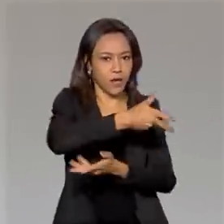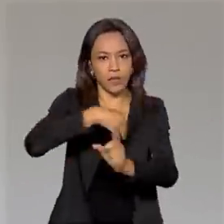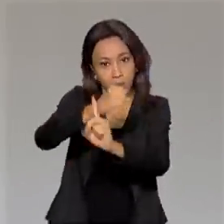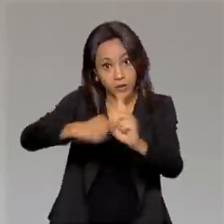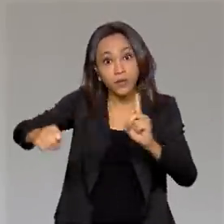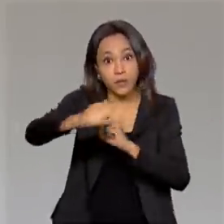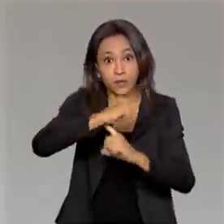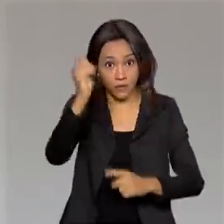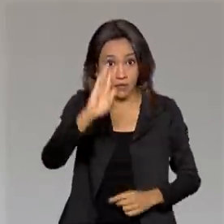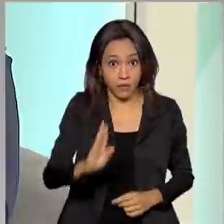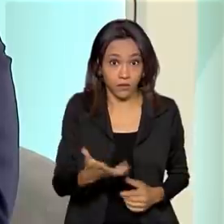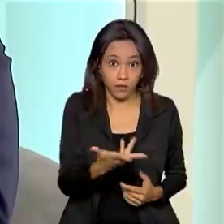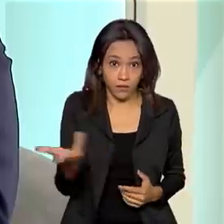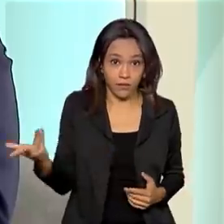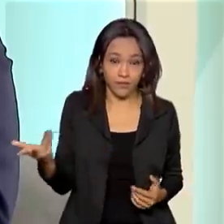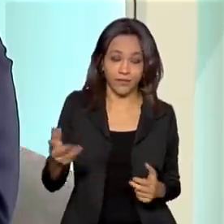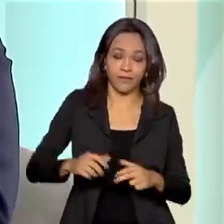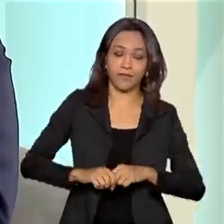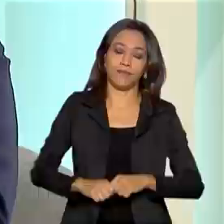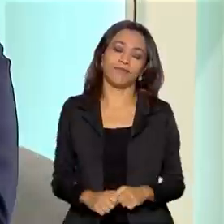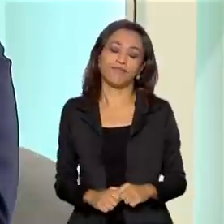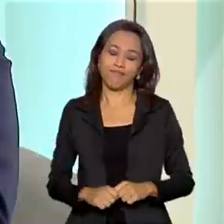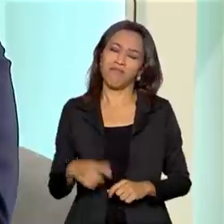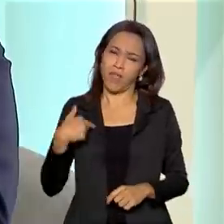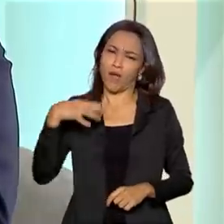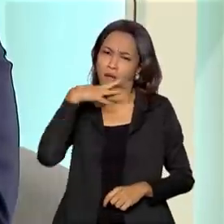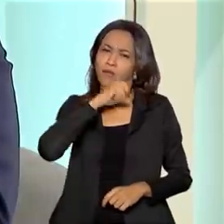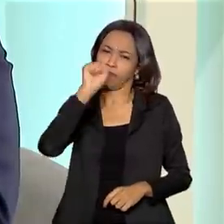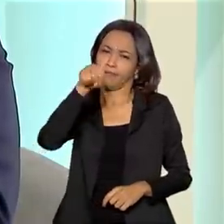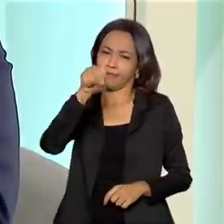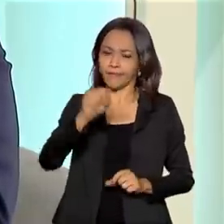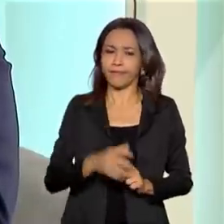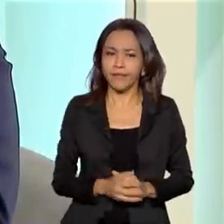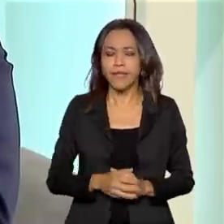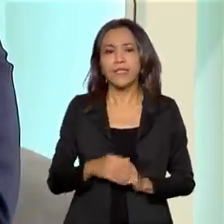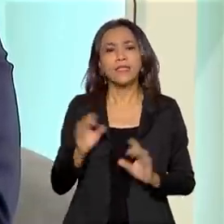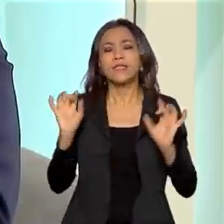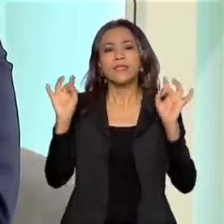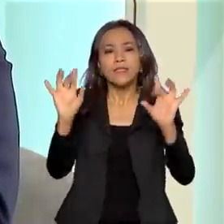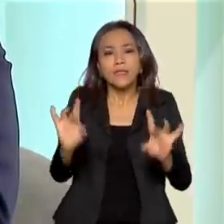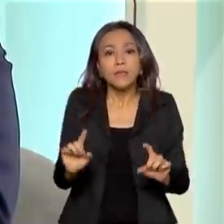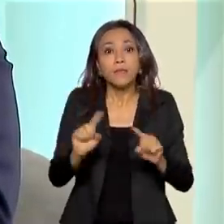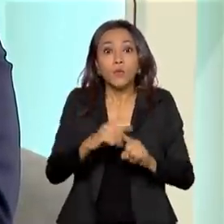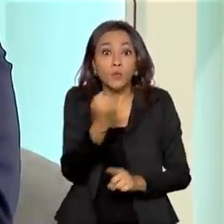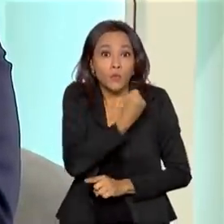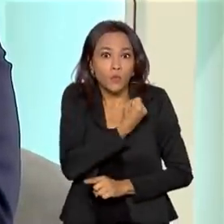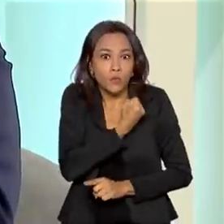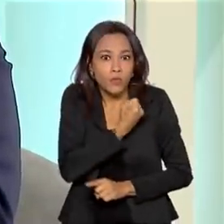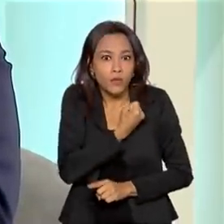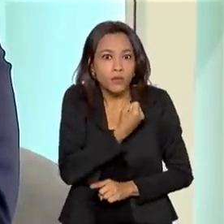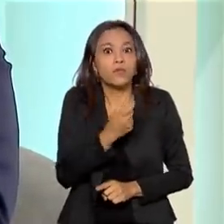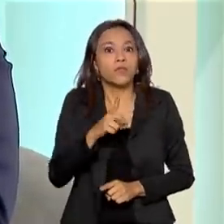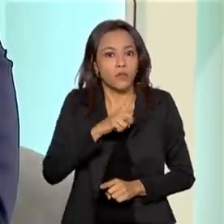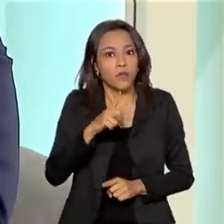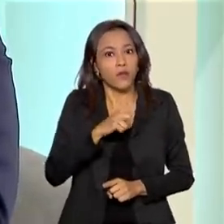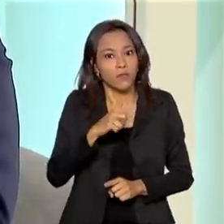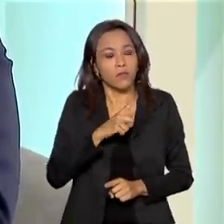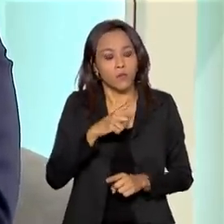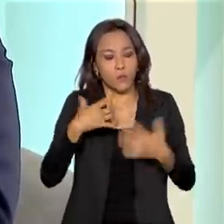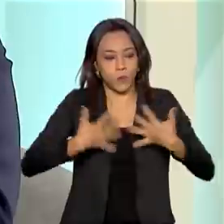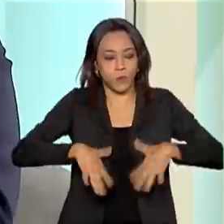pela sociedade brasileira? Olha, eu acho que sim. Nós acreditamos que sim, especialmente pelos números expressivos que nós temos.